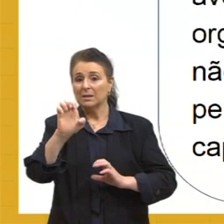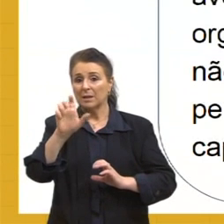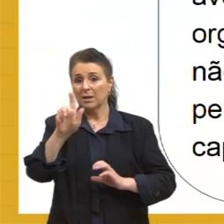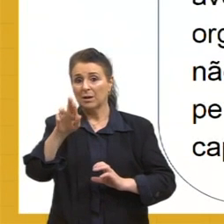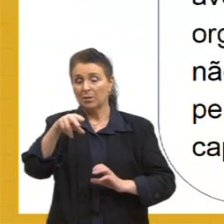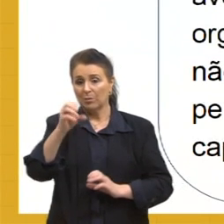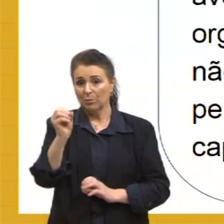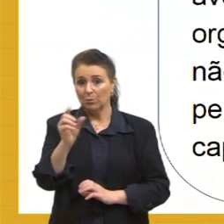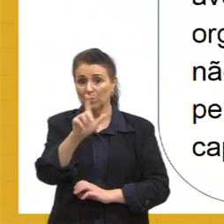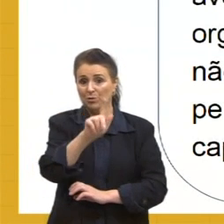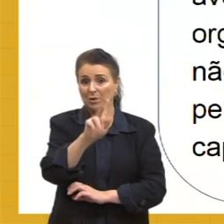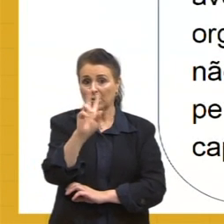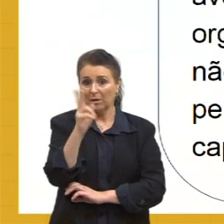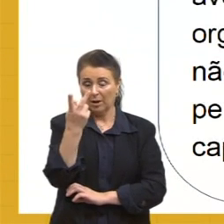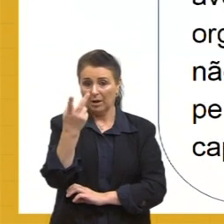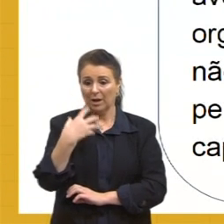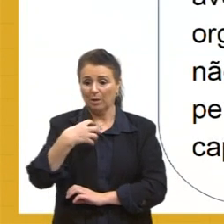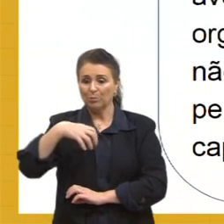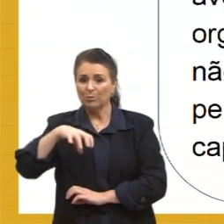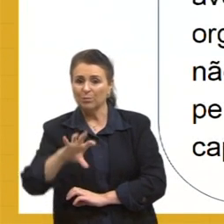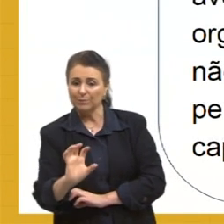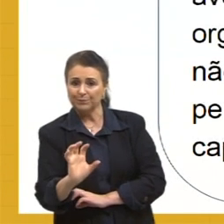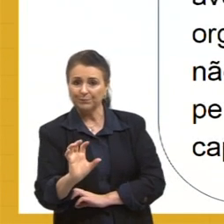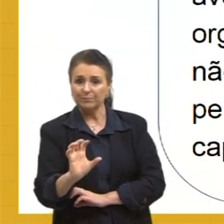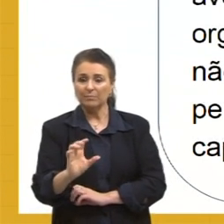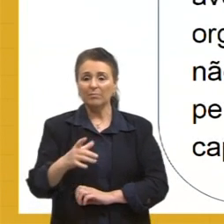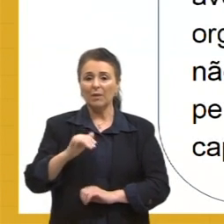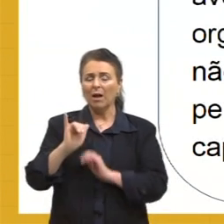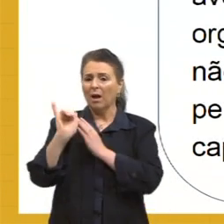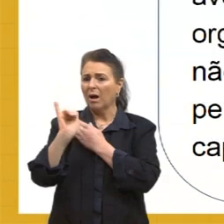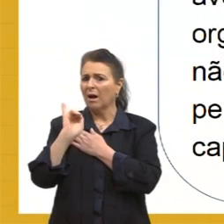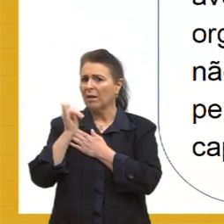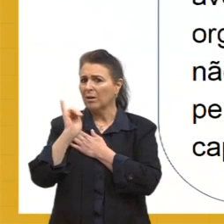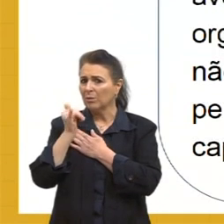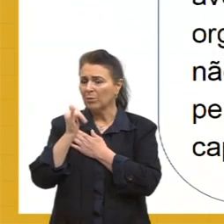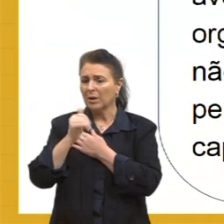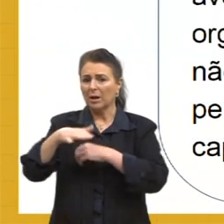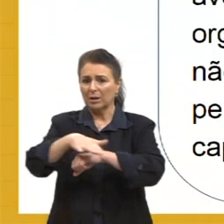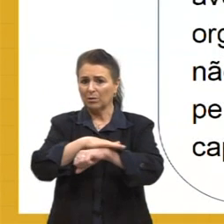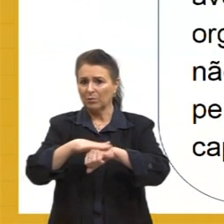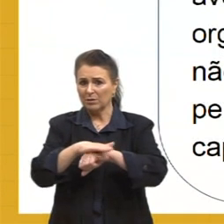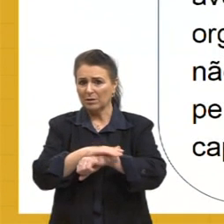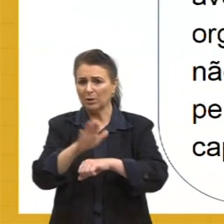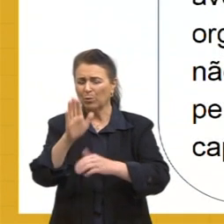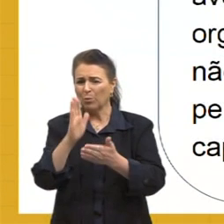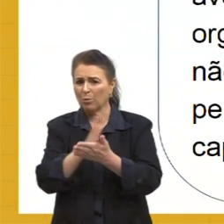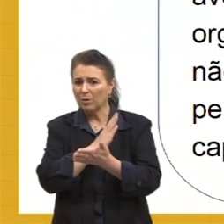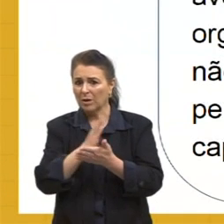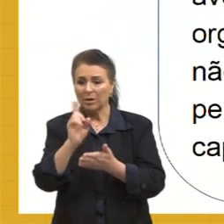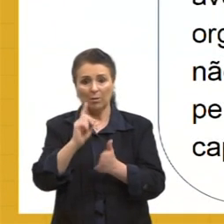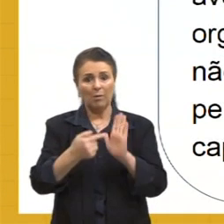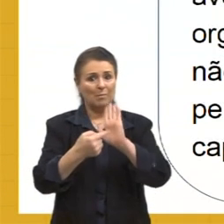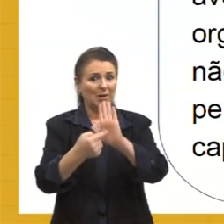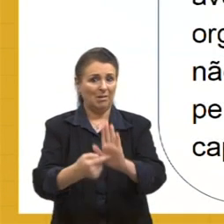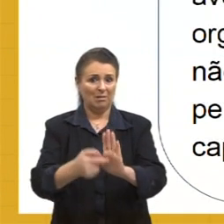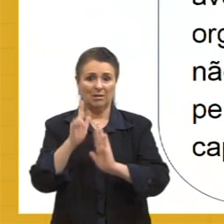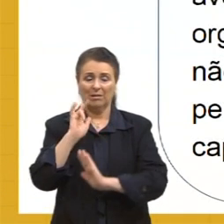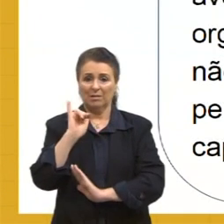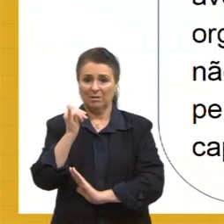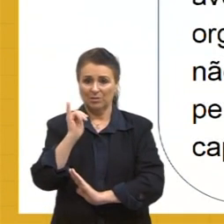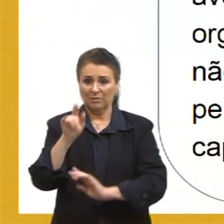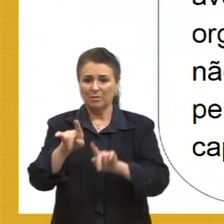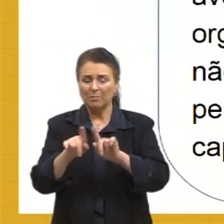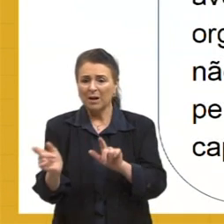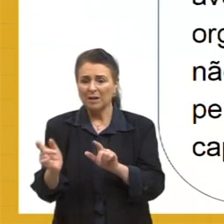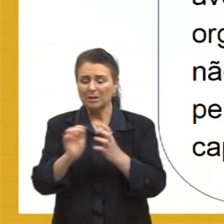contraponto. A narradora está conversando com alguém que não aparece na narrativa, mas é para permitir este fluxo de